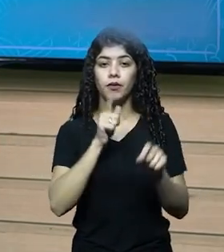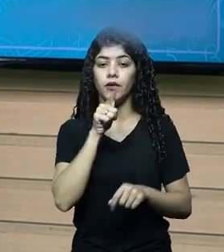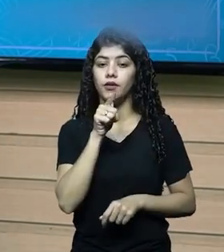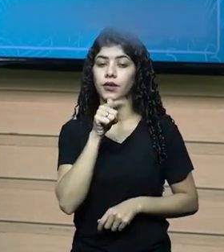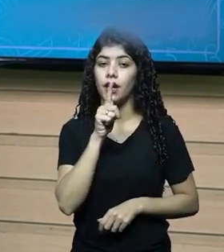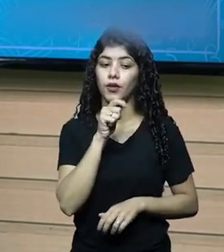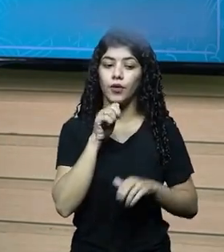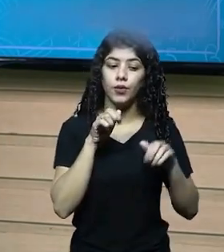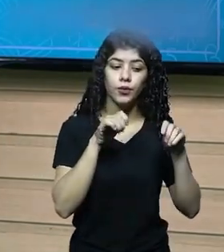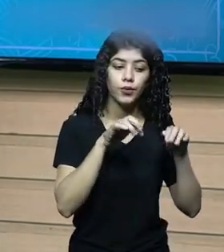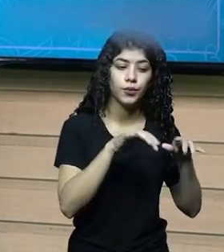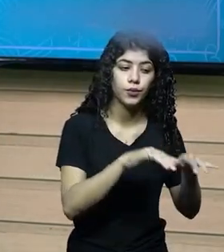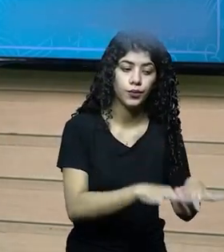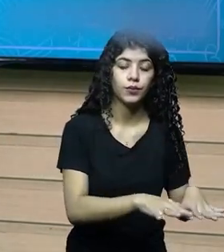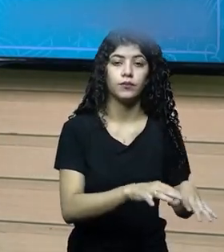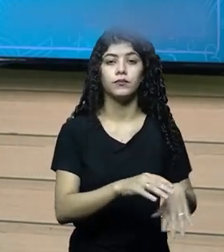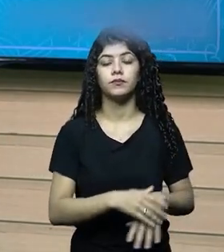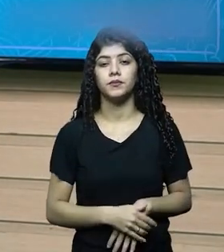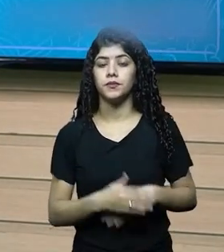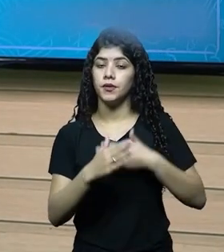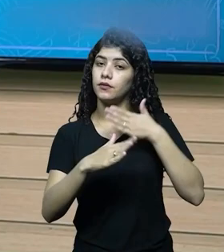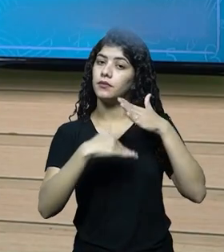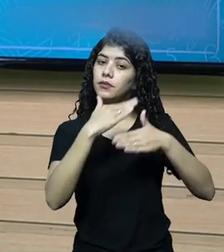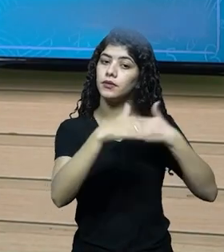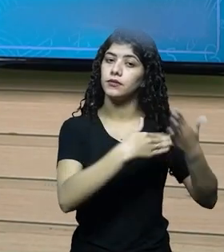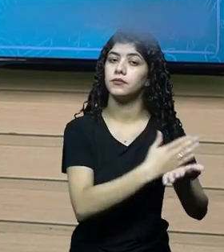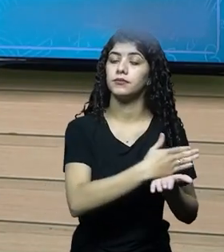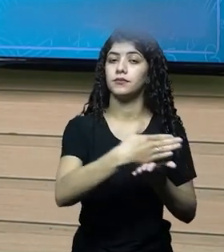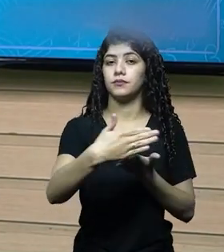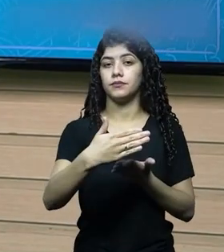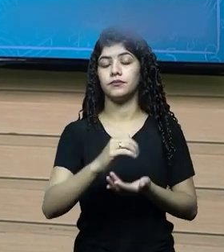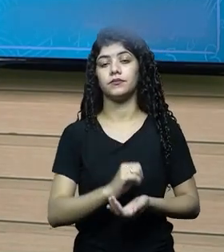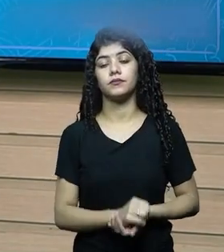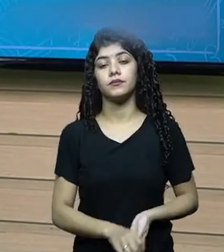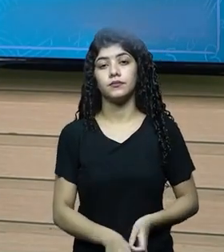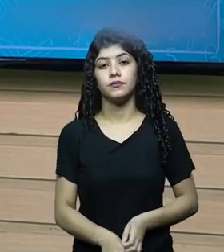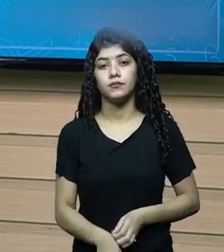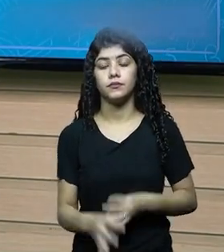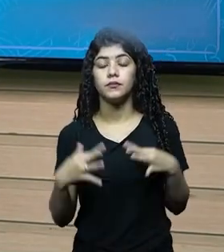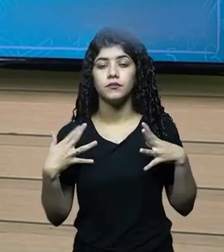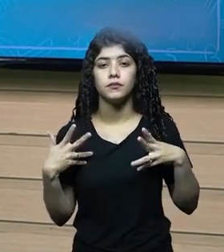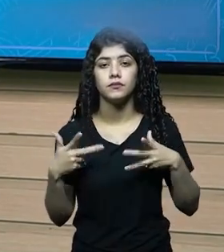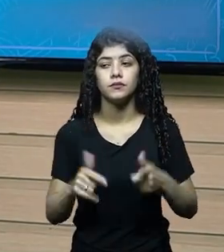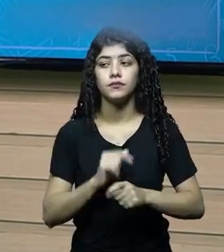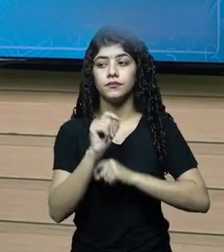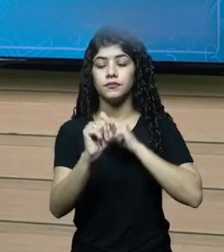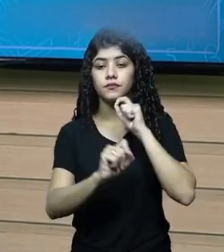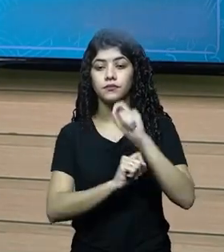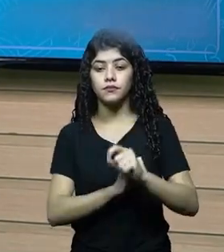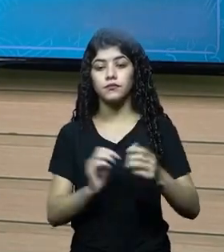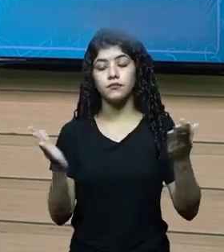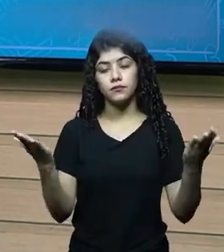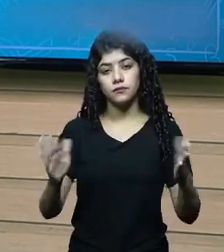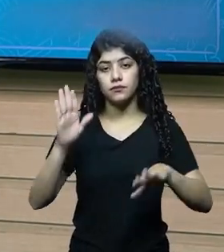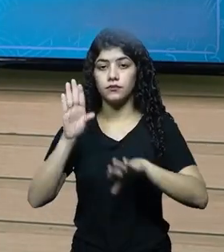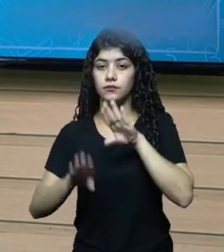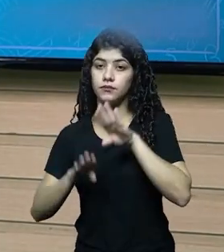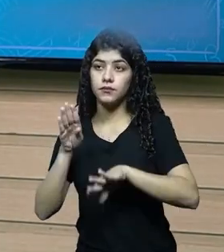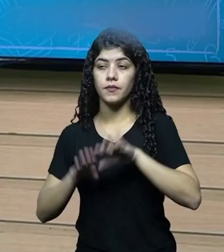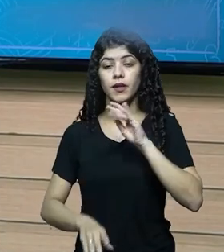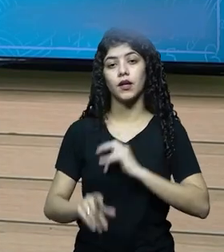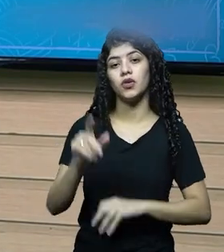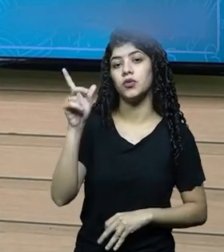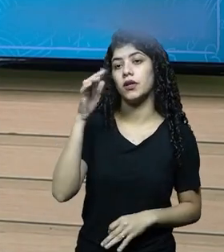irrigação, e isso conforme o passar dos tempos. Então, tudo isso, dependendo de